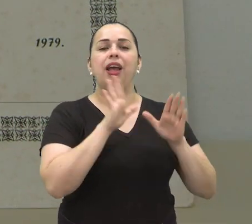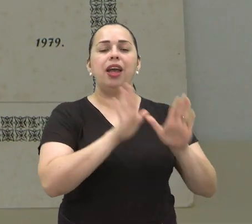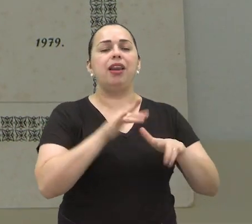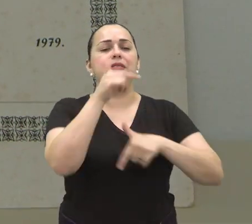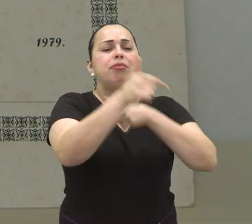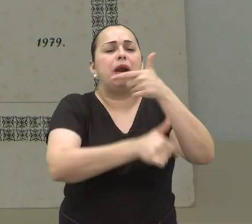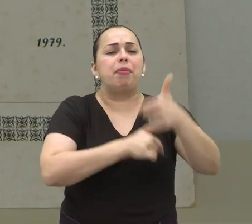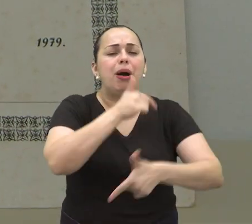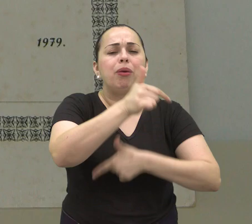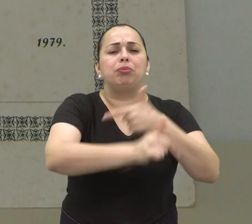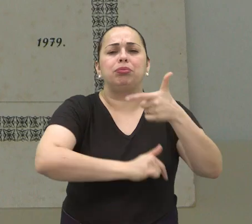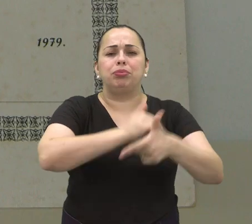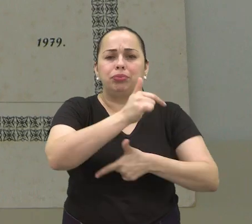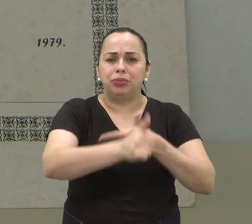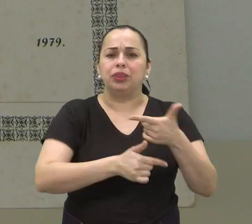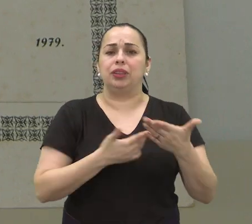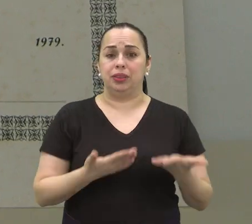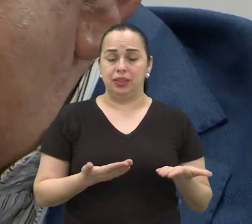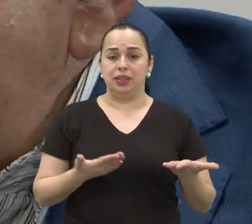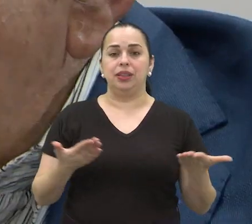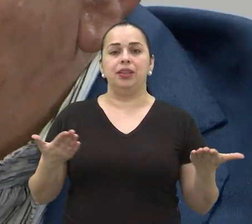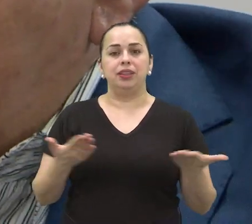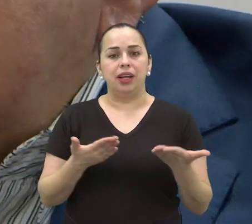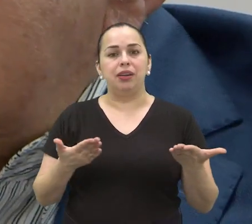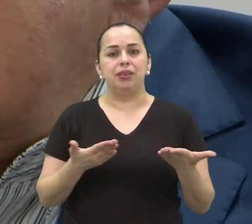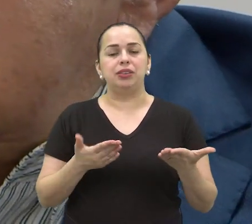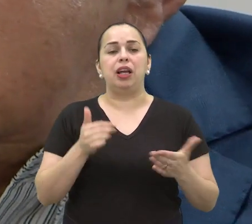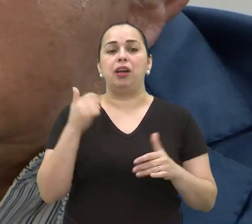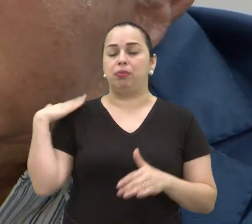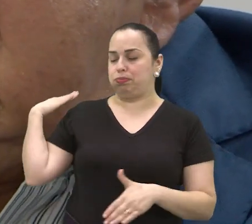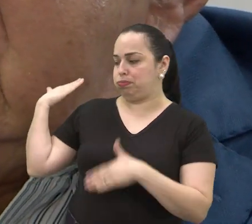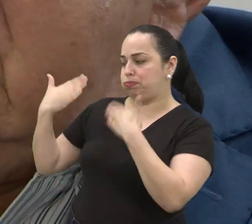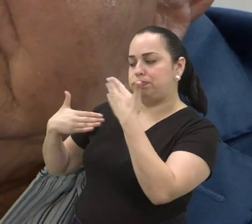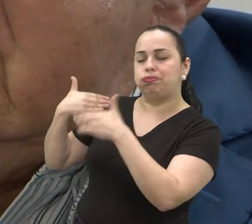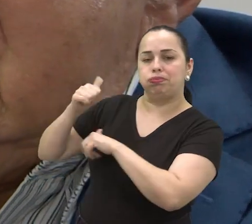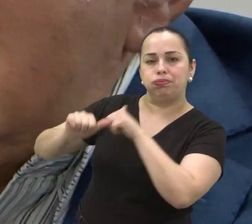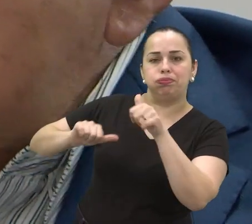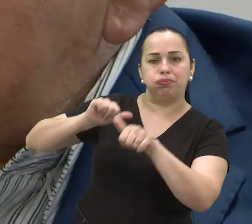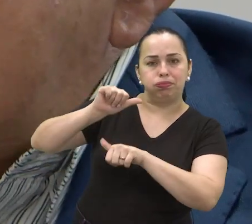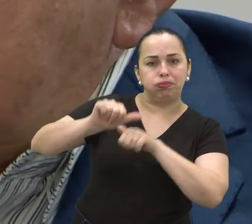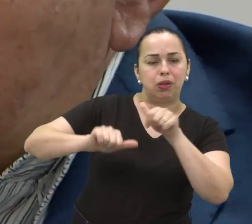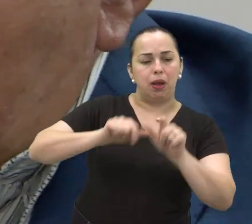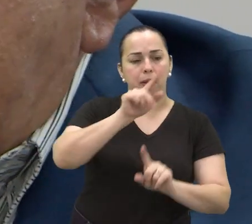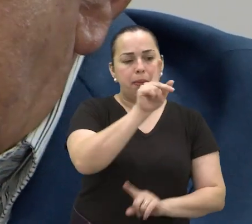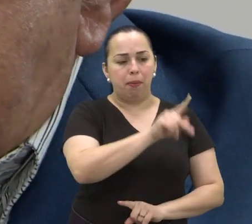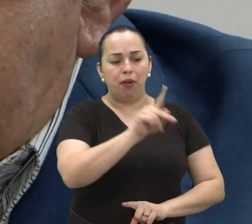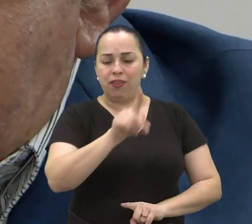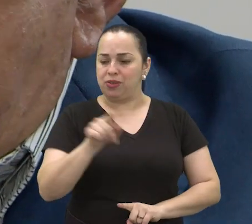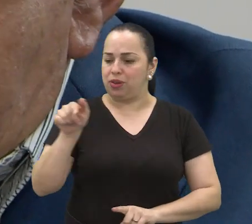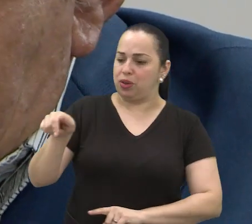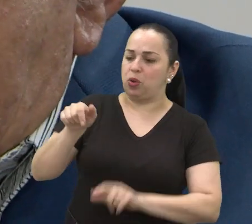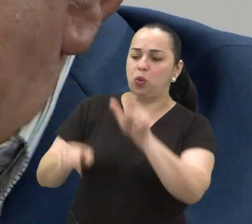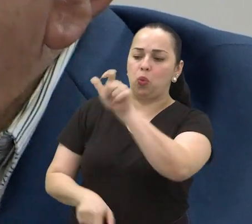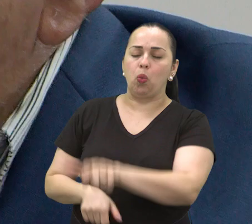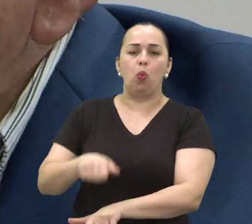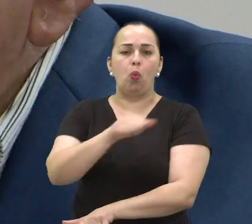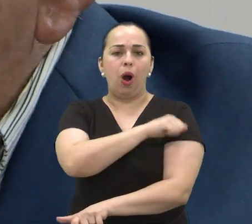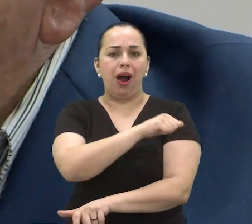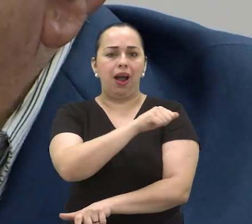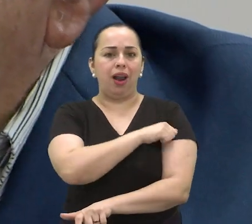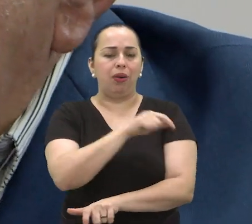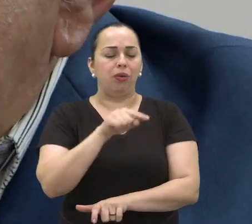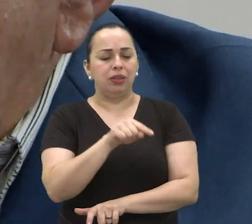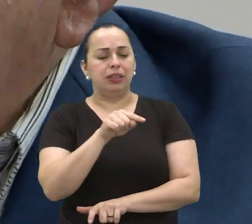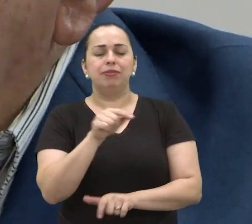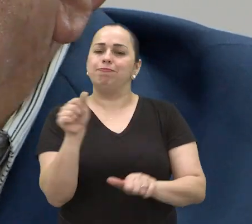reconhecimento por toda a entrega e dedicação. Diante de um cenário de constantes mudanças, vê no vínculo entre professores e